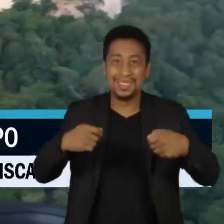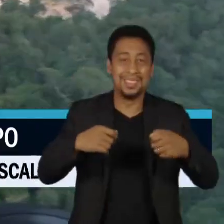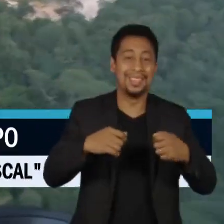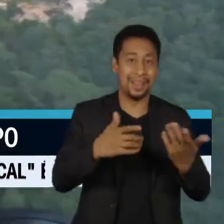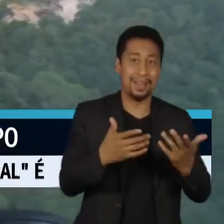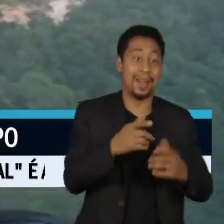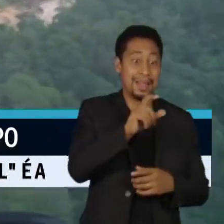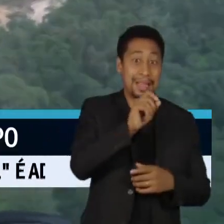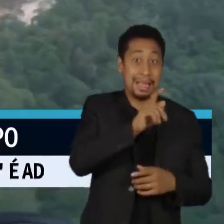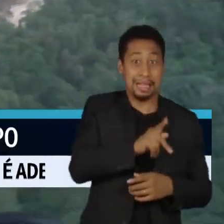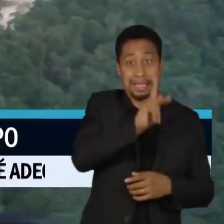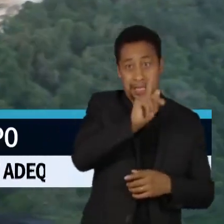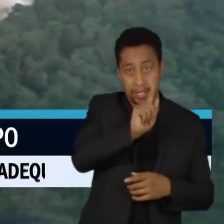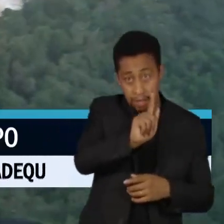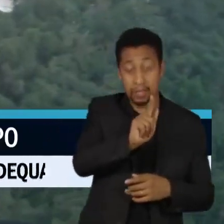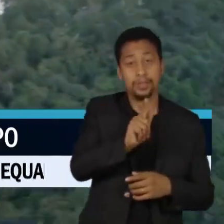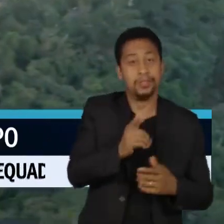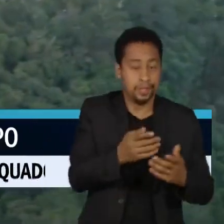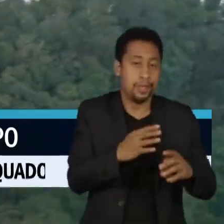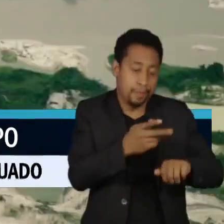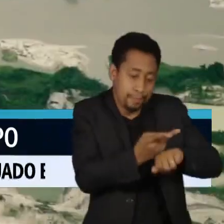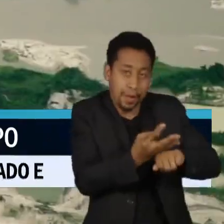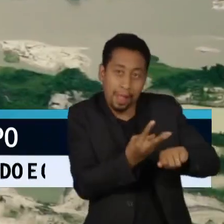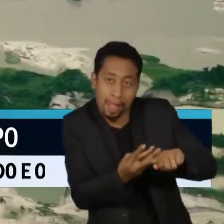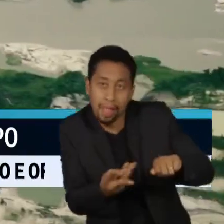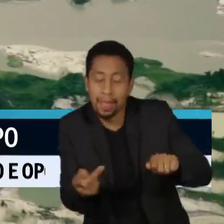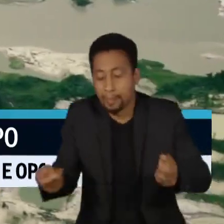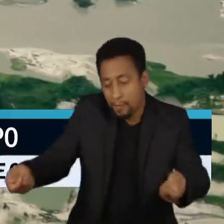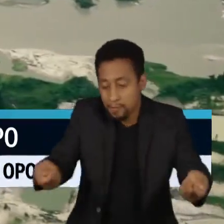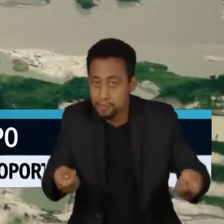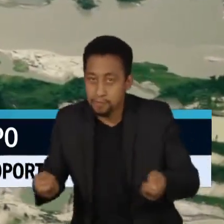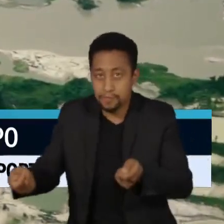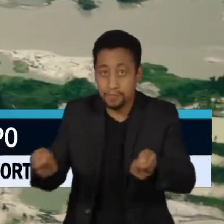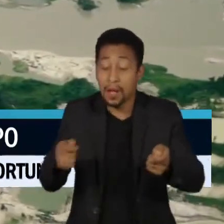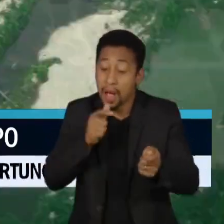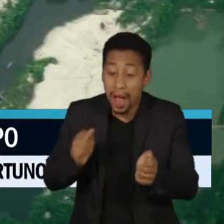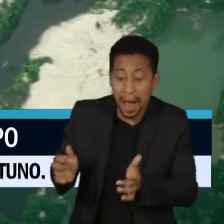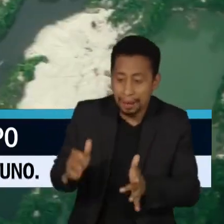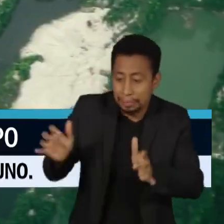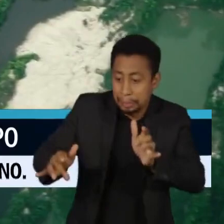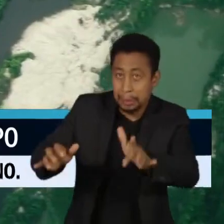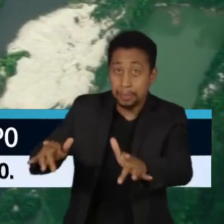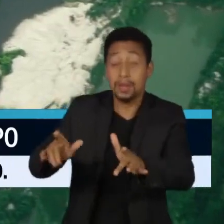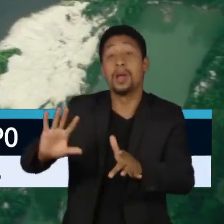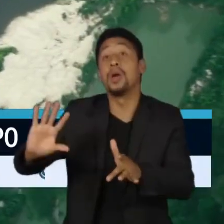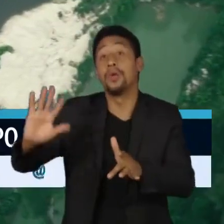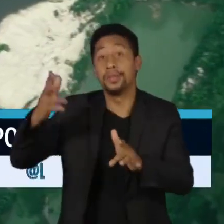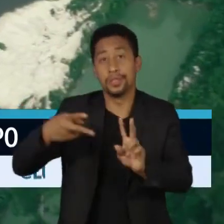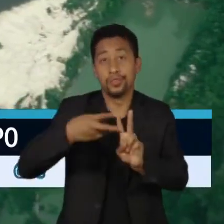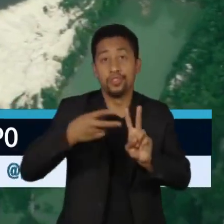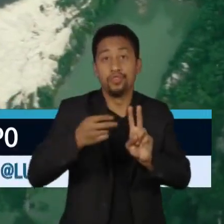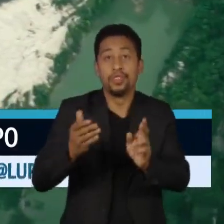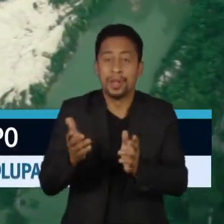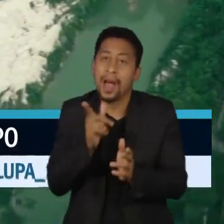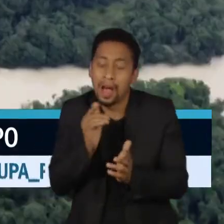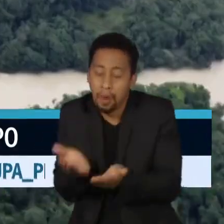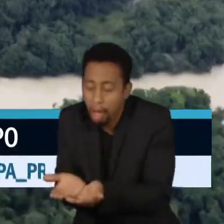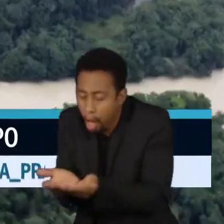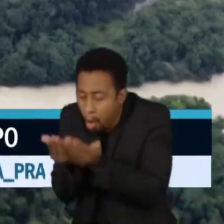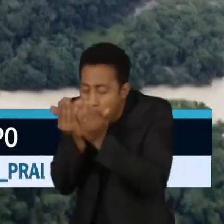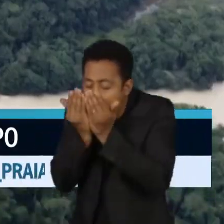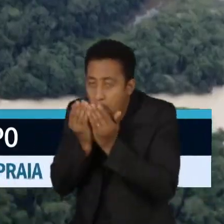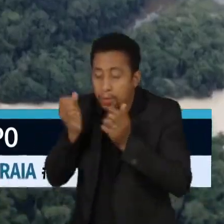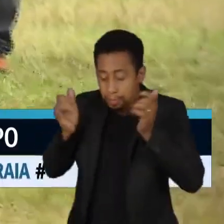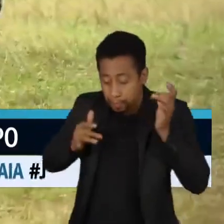anos. E se não for pelo contato direto com o metal tóxico nas águas, os indígenas acabam contaminados também pelos peixes